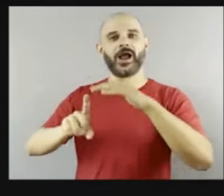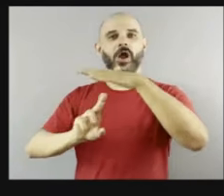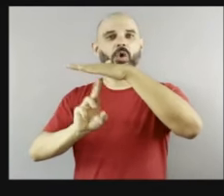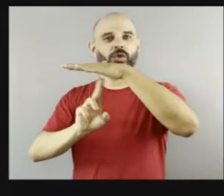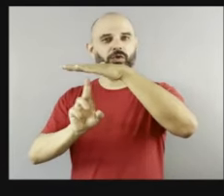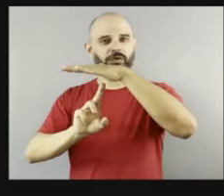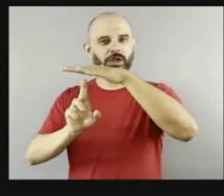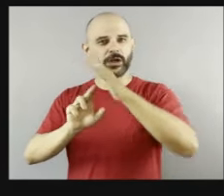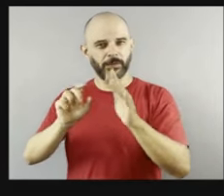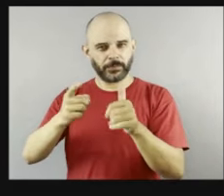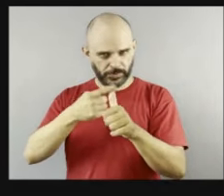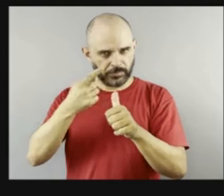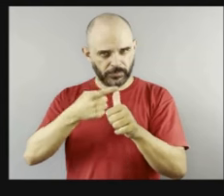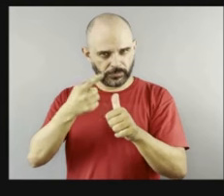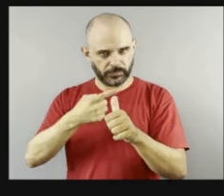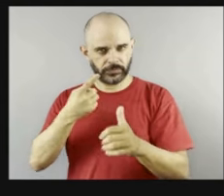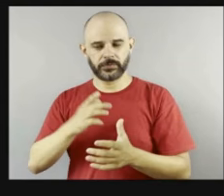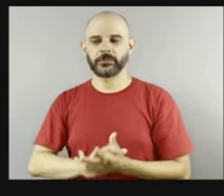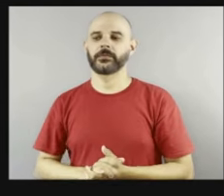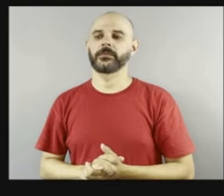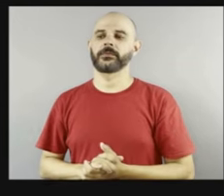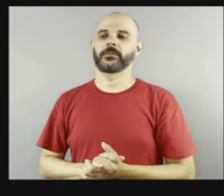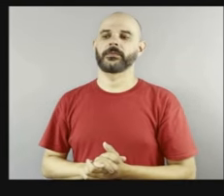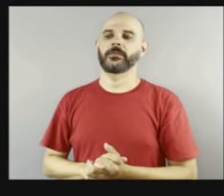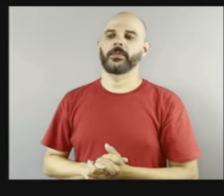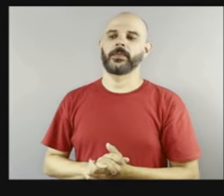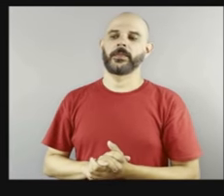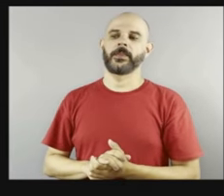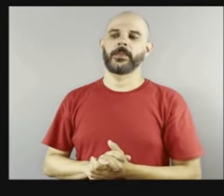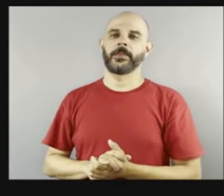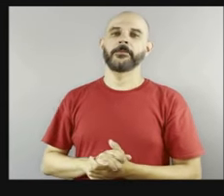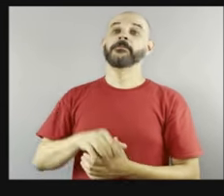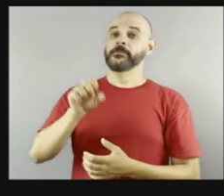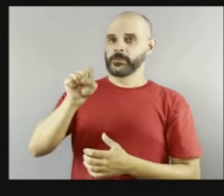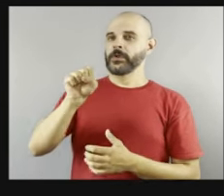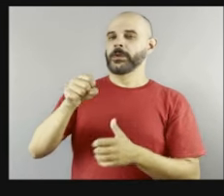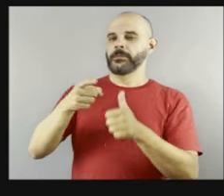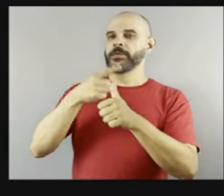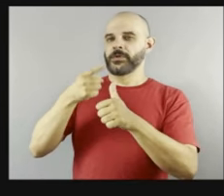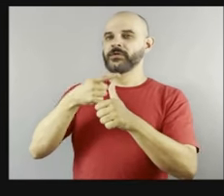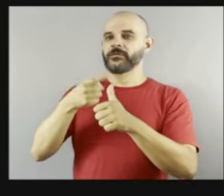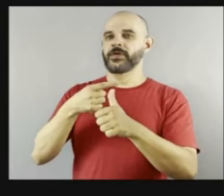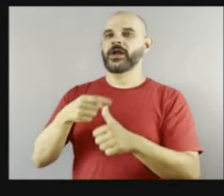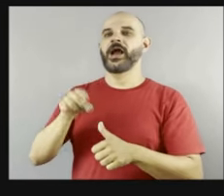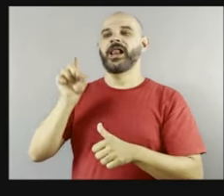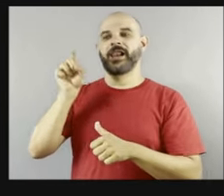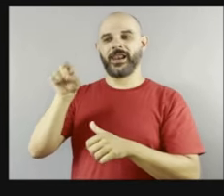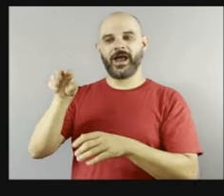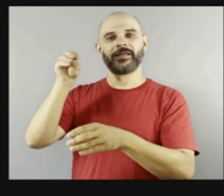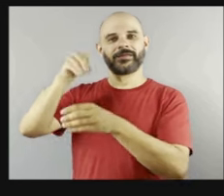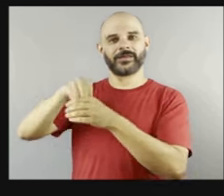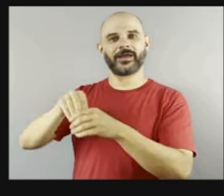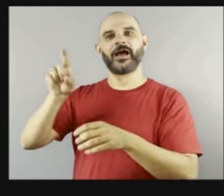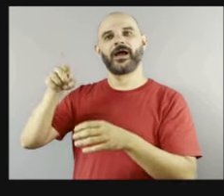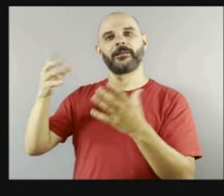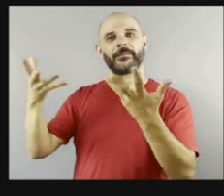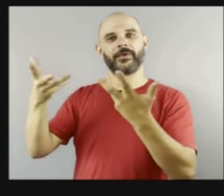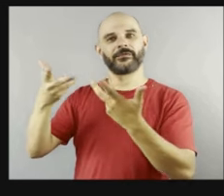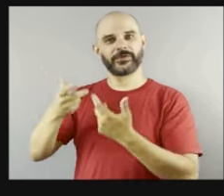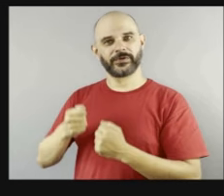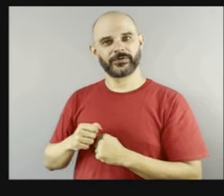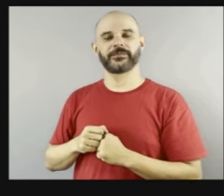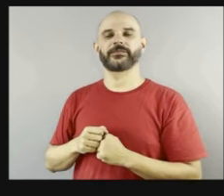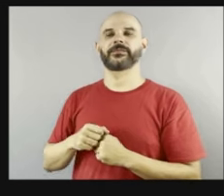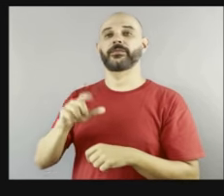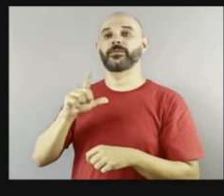Sim, sim, e aí é maravilhoso, né, porque nós pegamos alguns depoimentos, as pessoas já dentro do